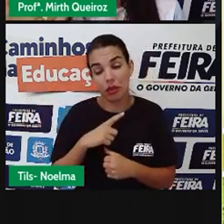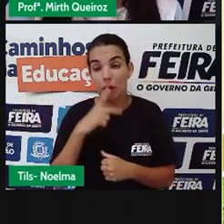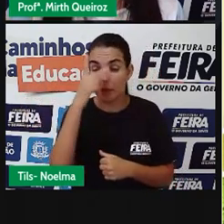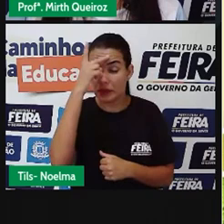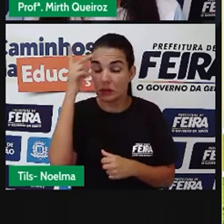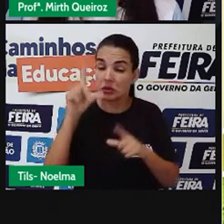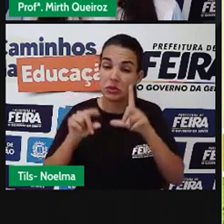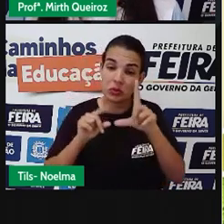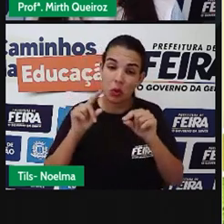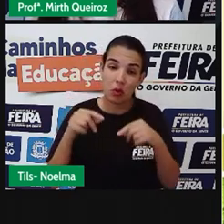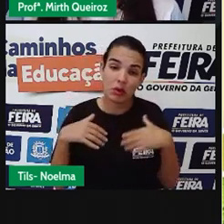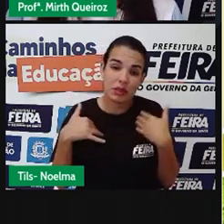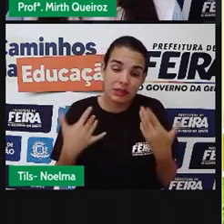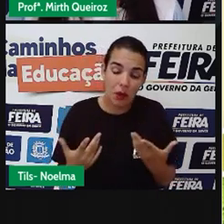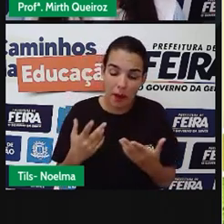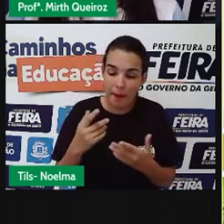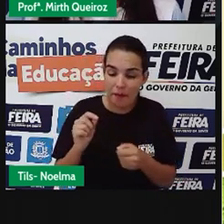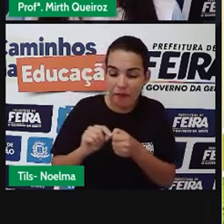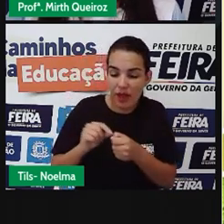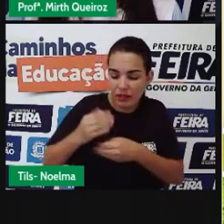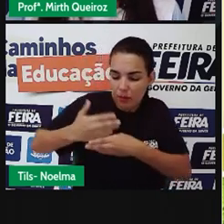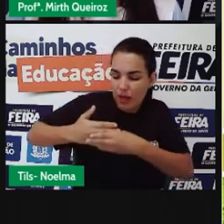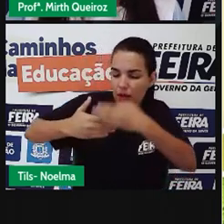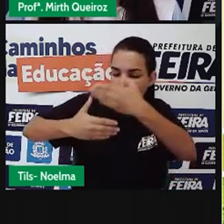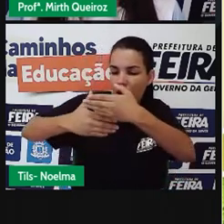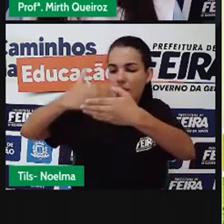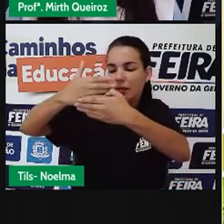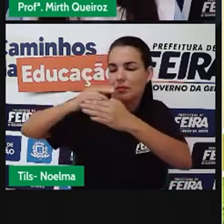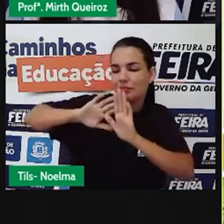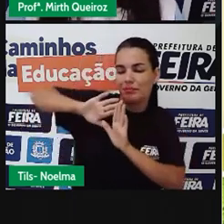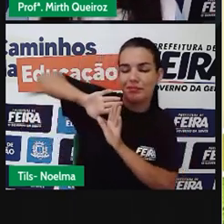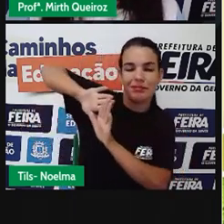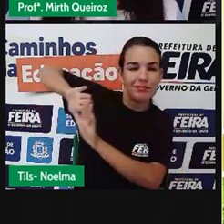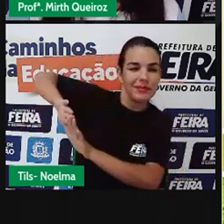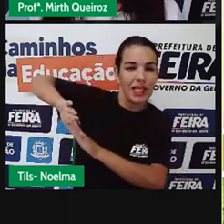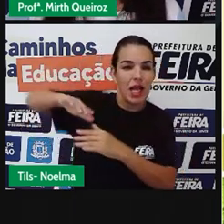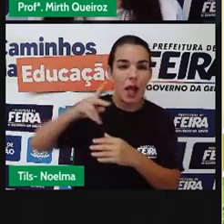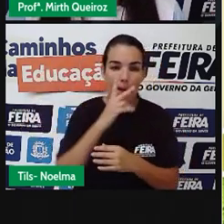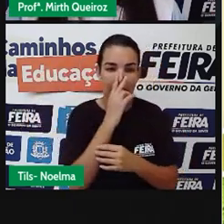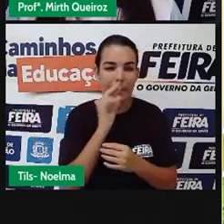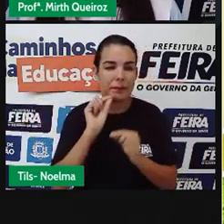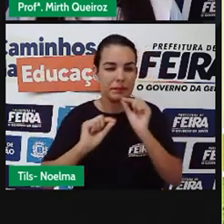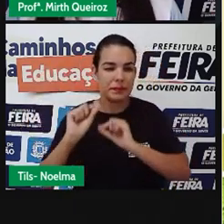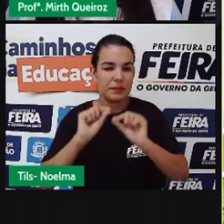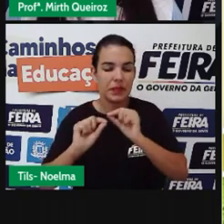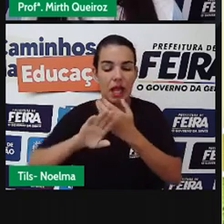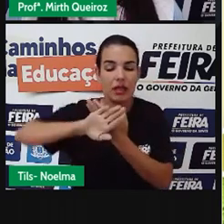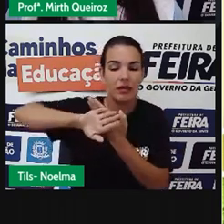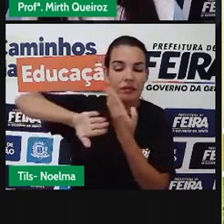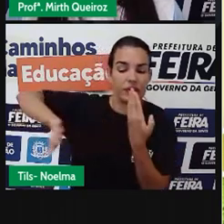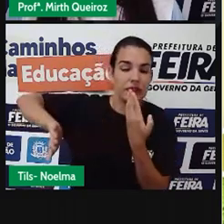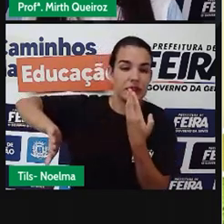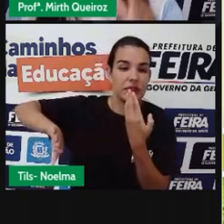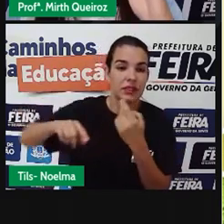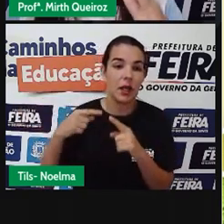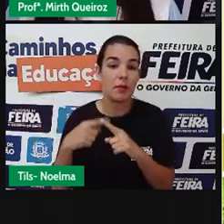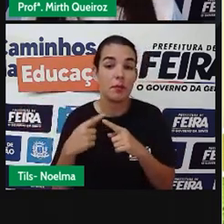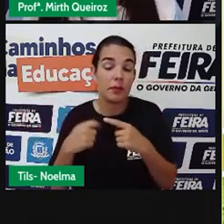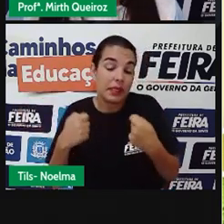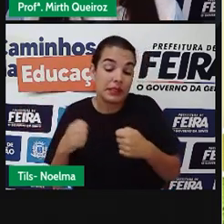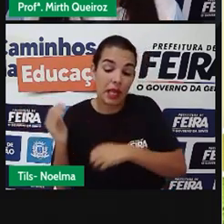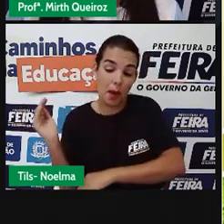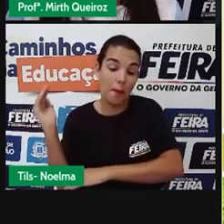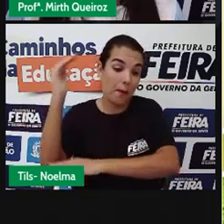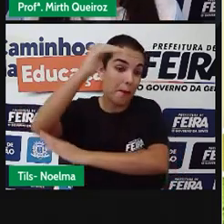constrói esse muro e impede que as pessoas venham até a gente. Então, as pessoas constroem muros ao invés de criar ponte, que é quando